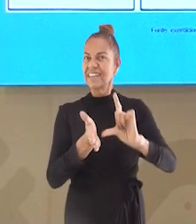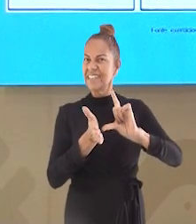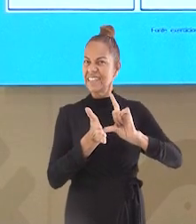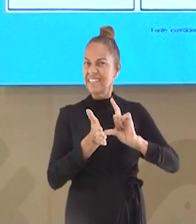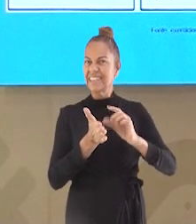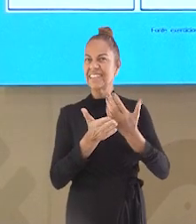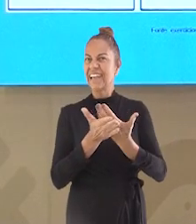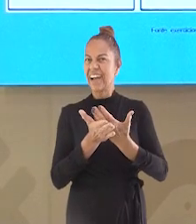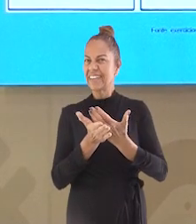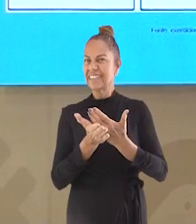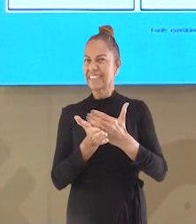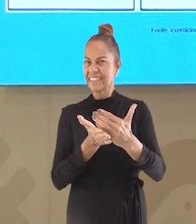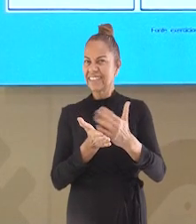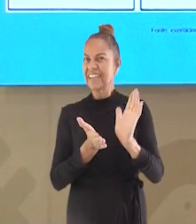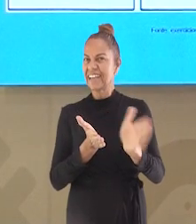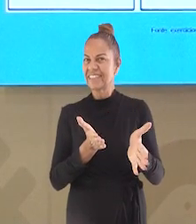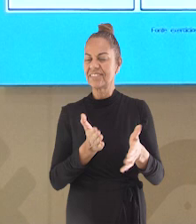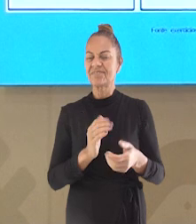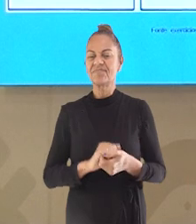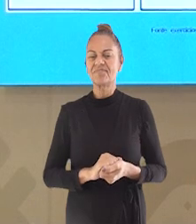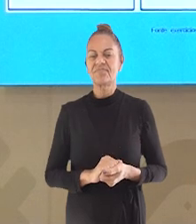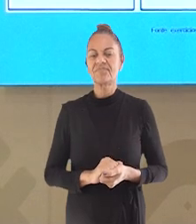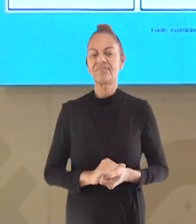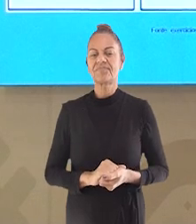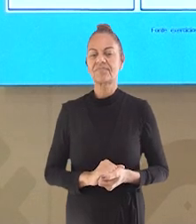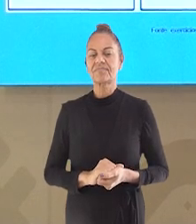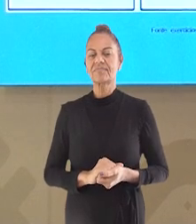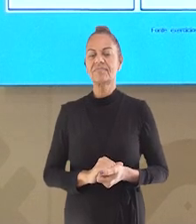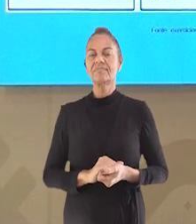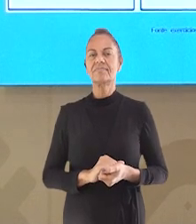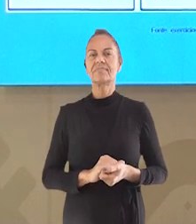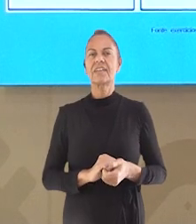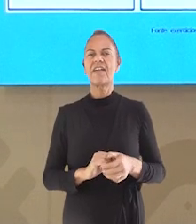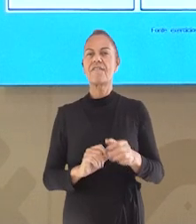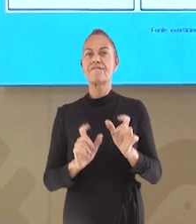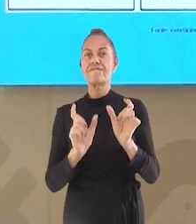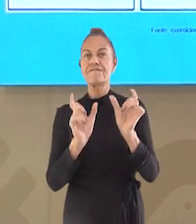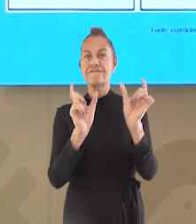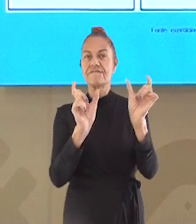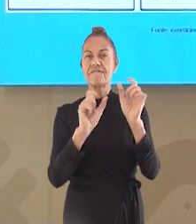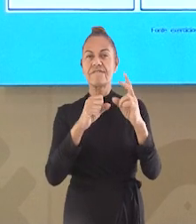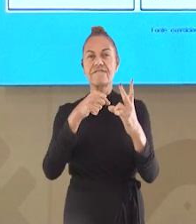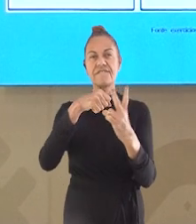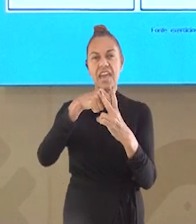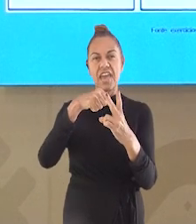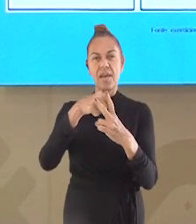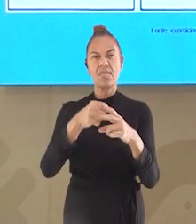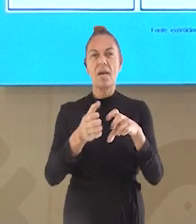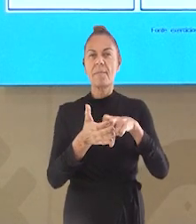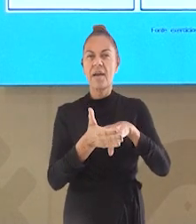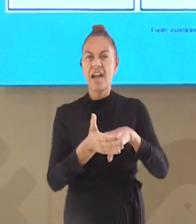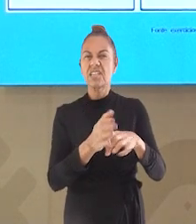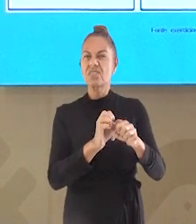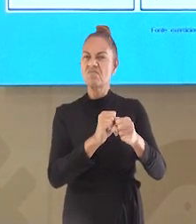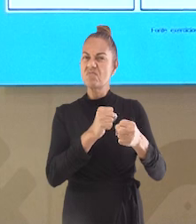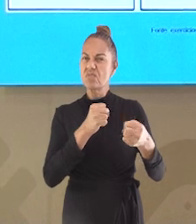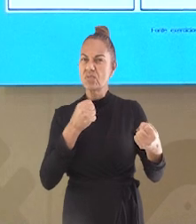Veja a história em quadrinhos abaixo. Você viu essa história no início da aula. Vamos relembrar essa história.